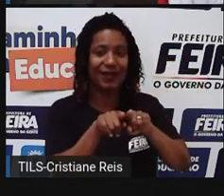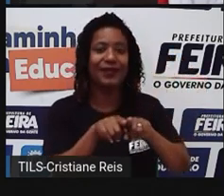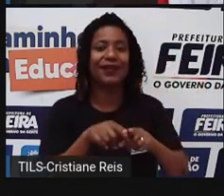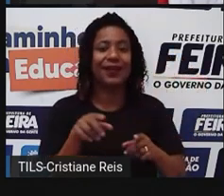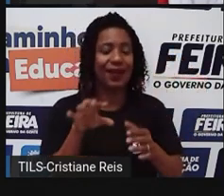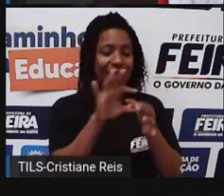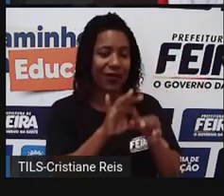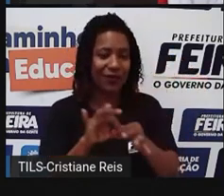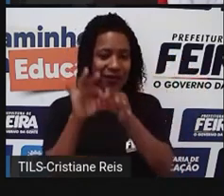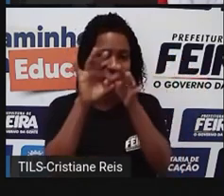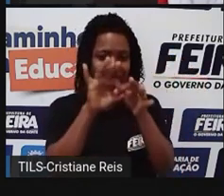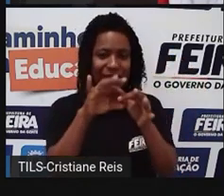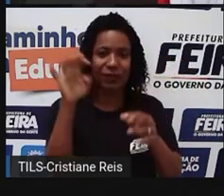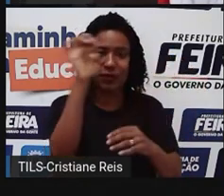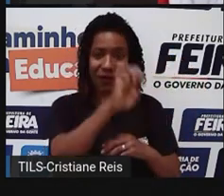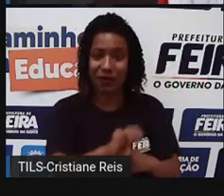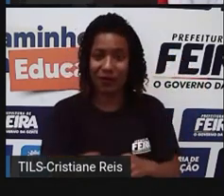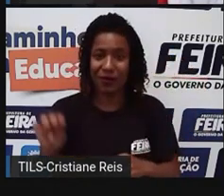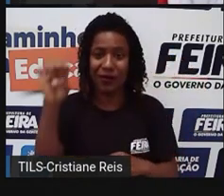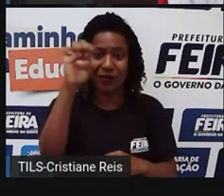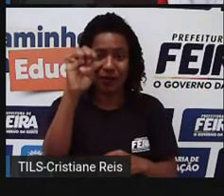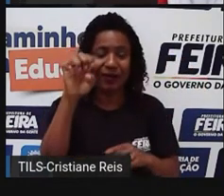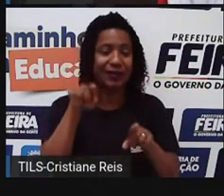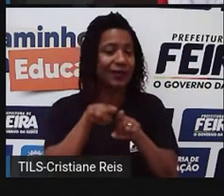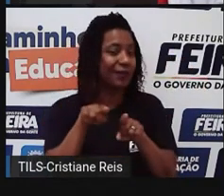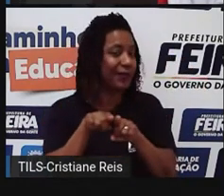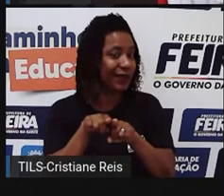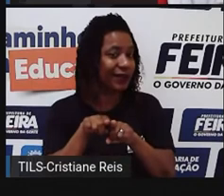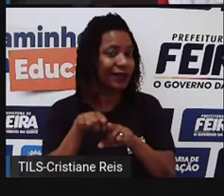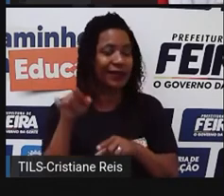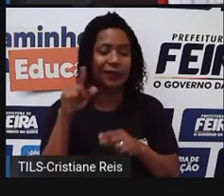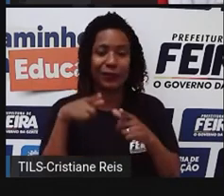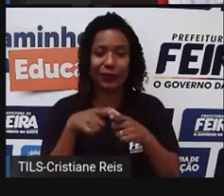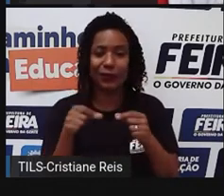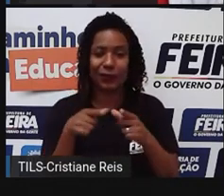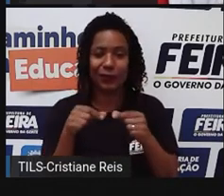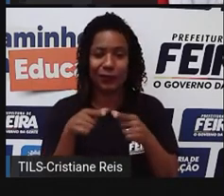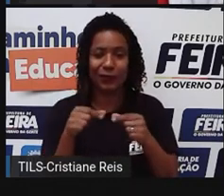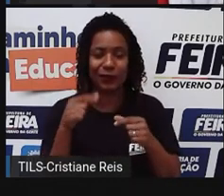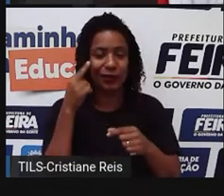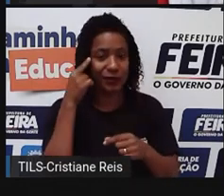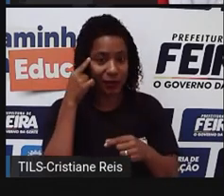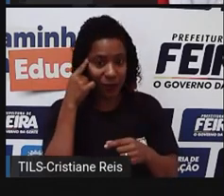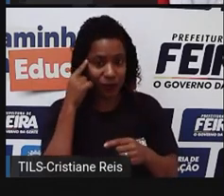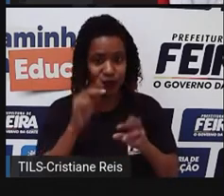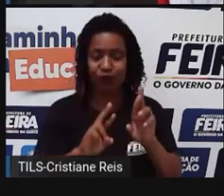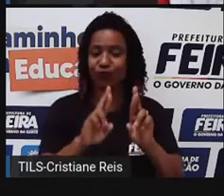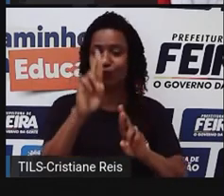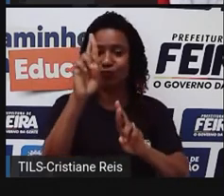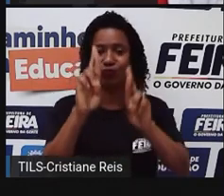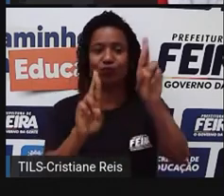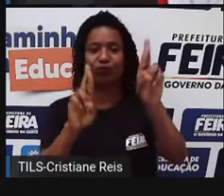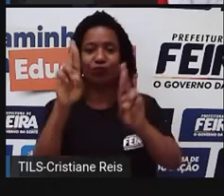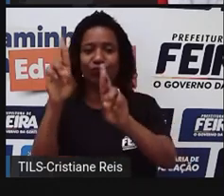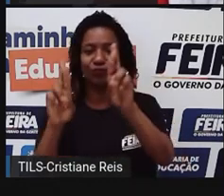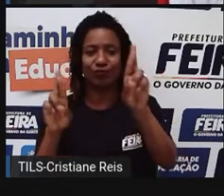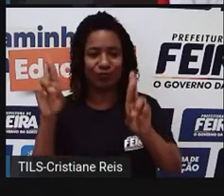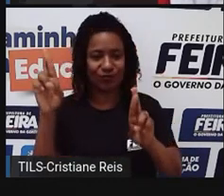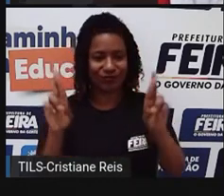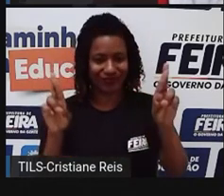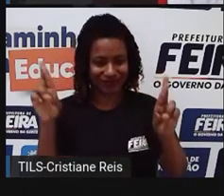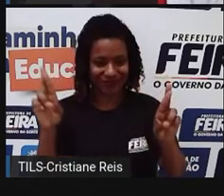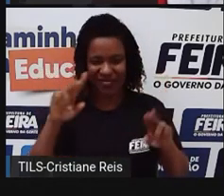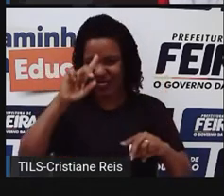a influência, né, do, da área do Japão. Então, vocês percebam que essas outras, que como, né, já foi dito,